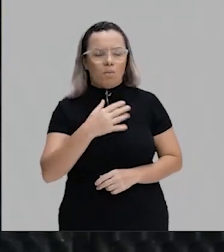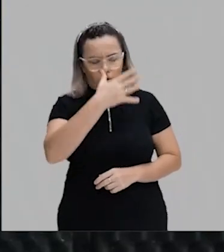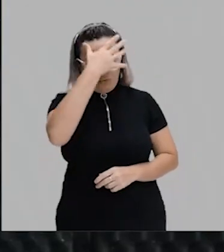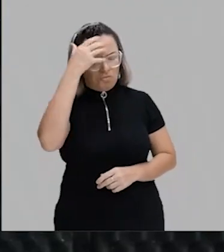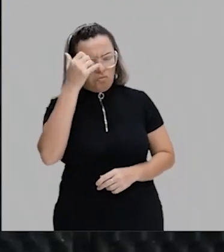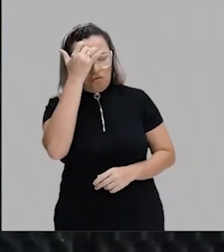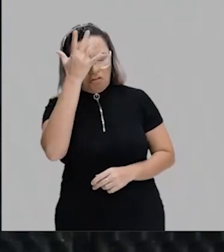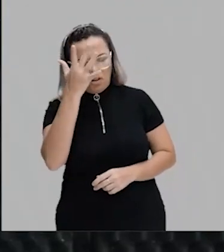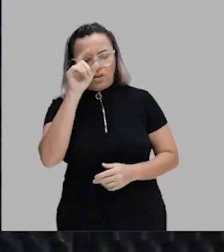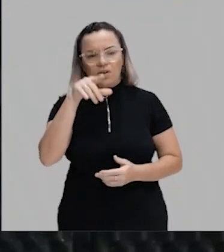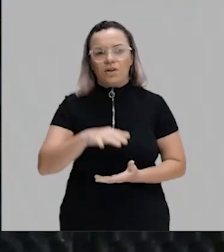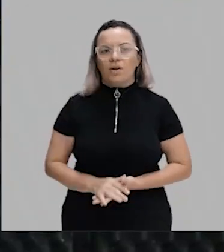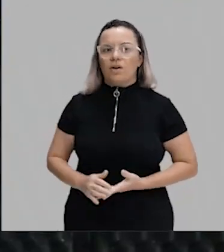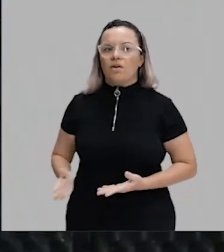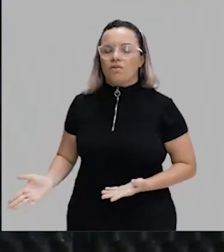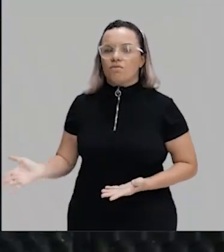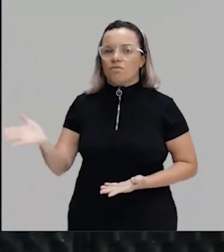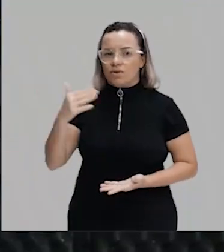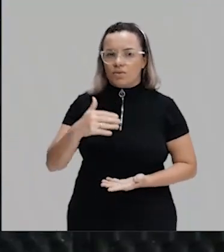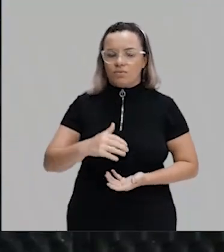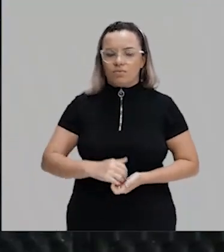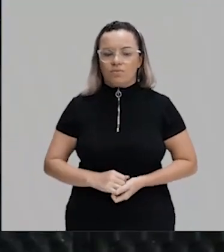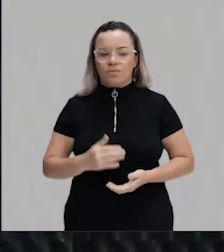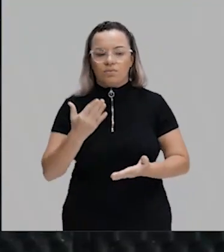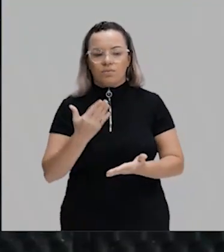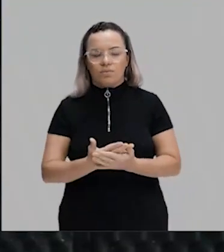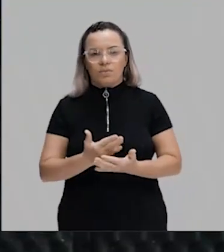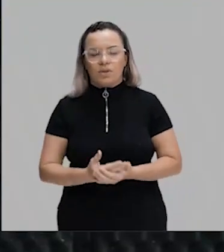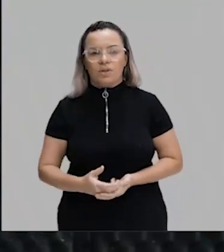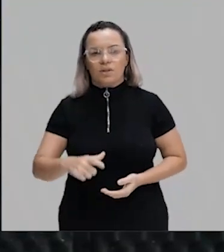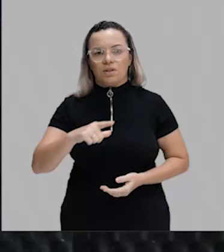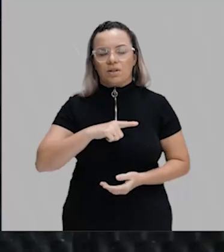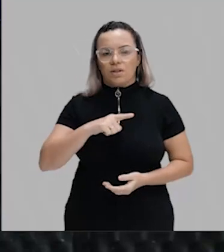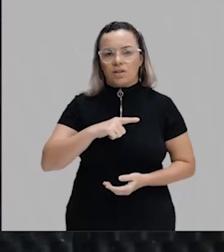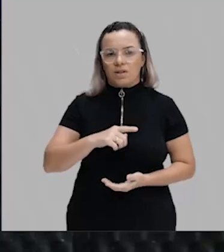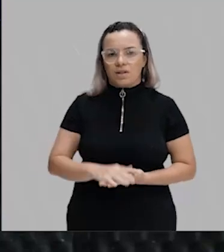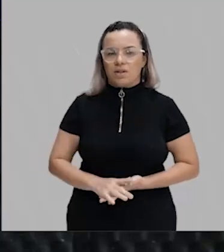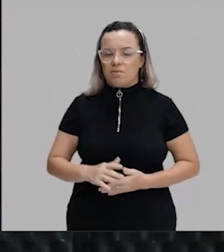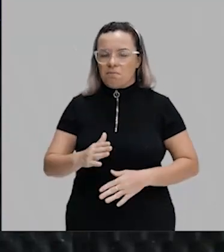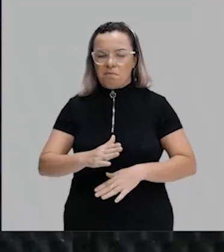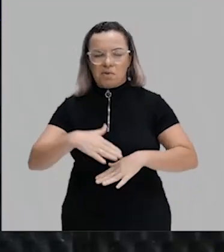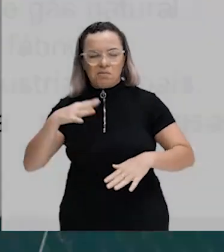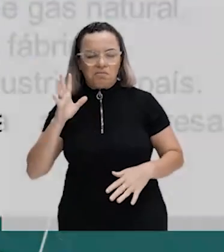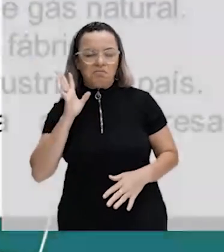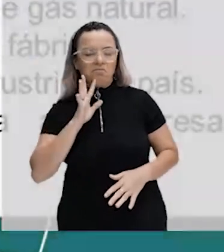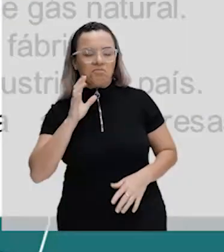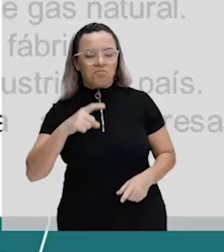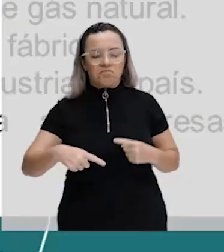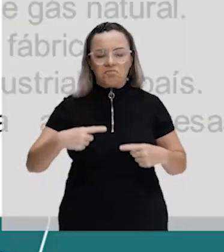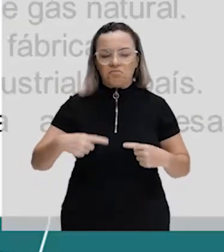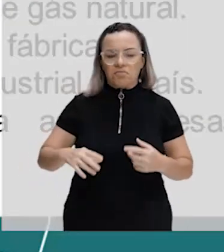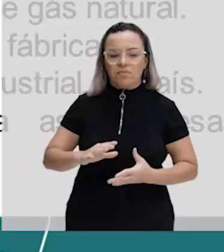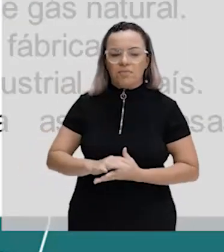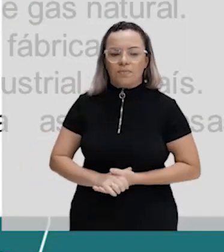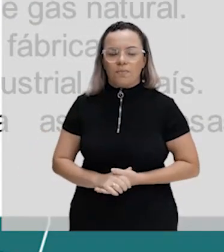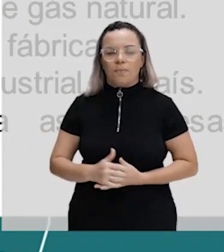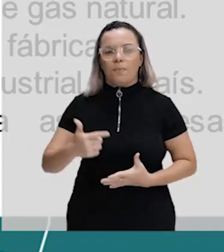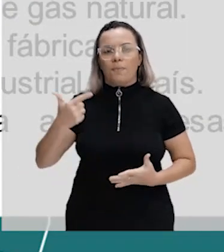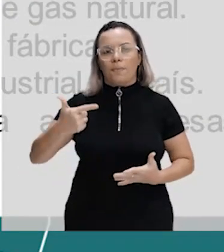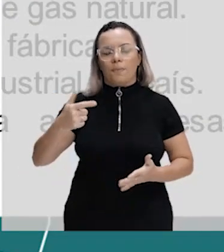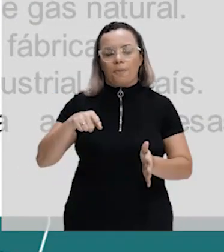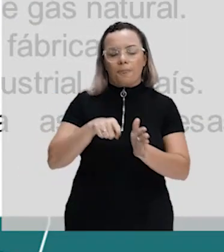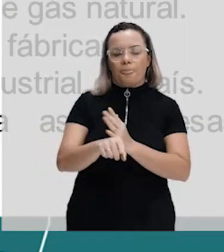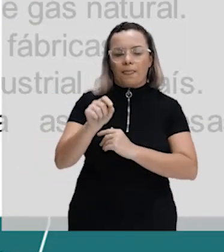facinho, né? Bora evoluir. Tem mais coisa legal para a gente discutir aqui. Segunda questão. Olha o que ela te diz.